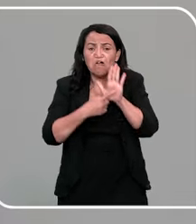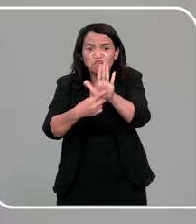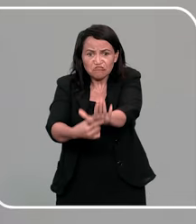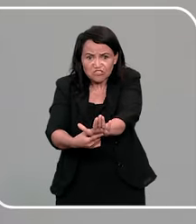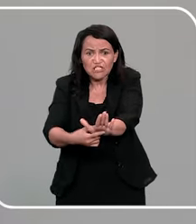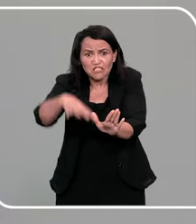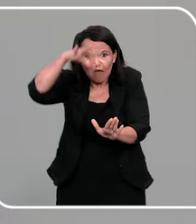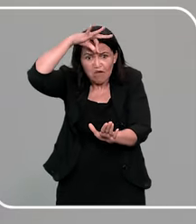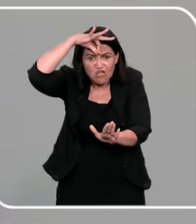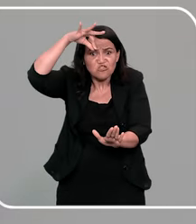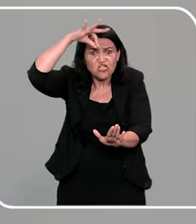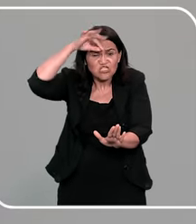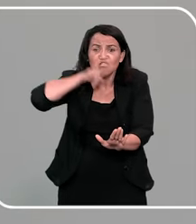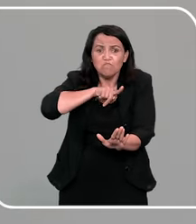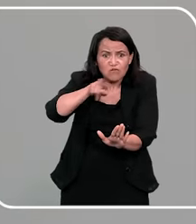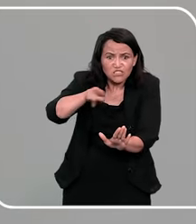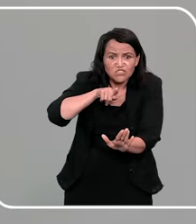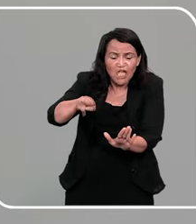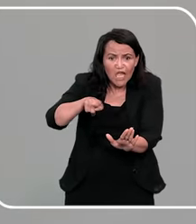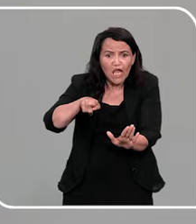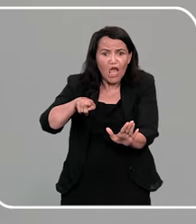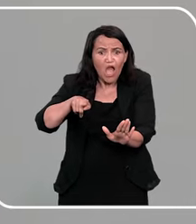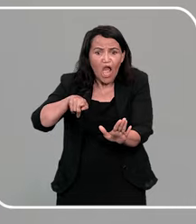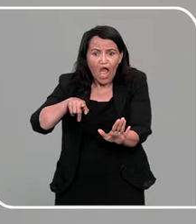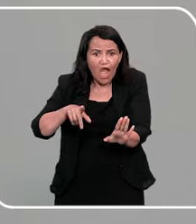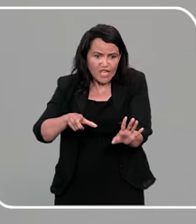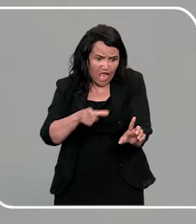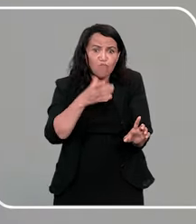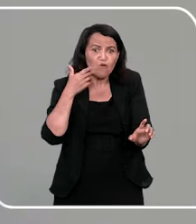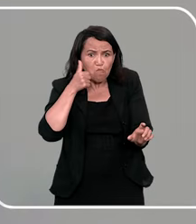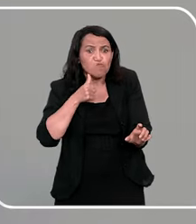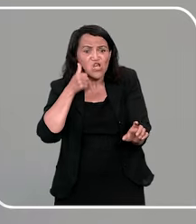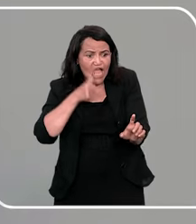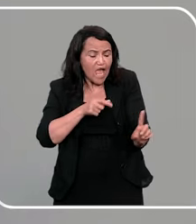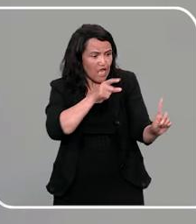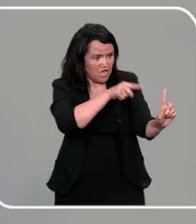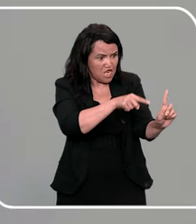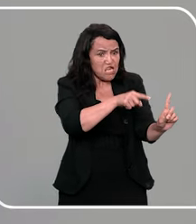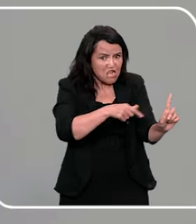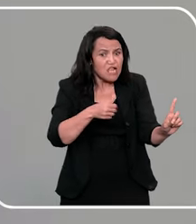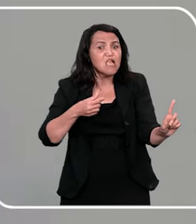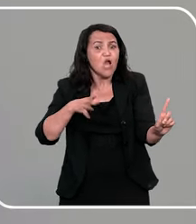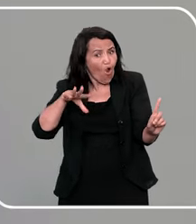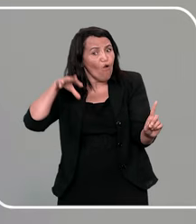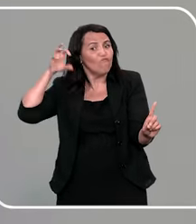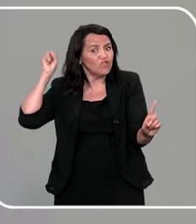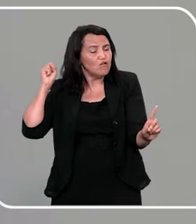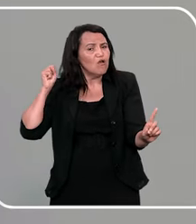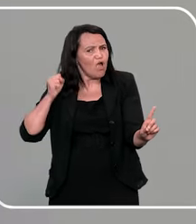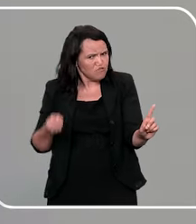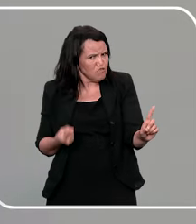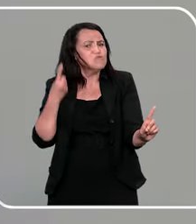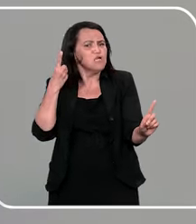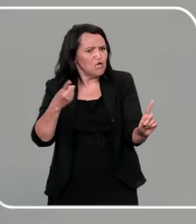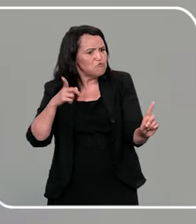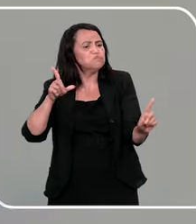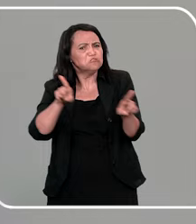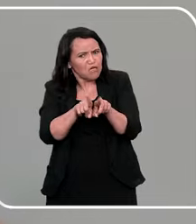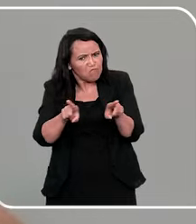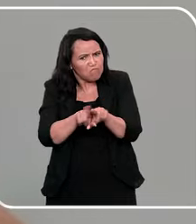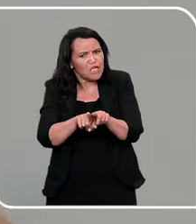íntimas dela, e aí a moça do lado ouviu minha filha, ela olhou assim para mim, eu também achei estranho. E assim,